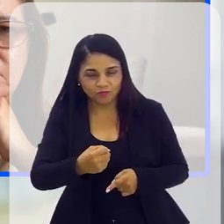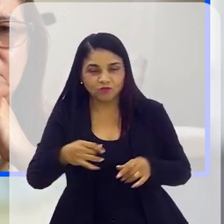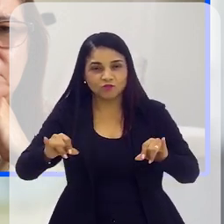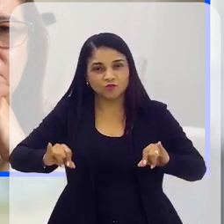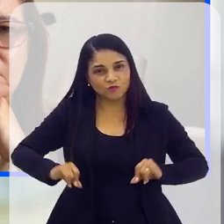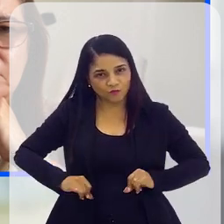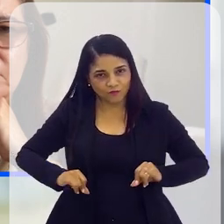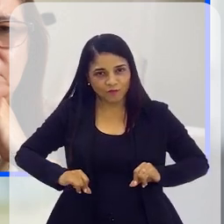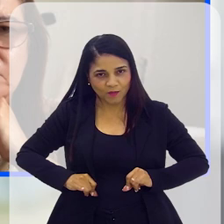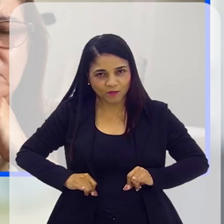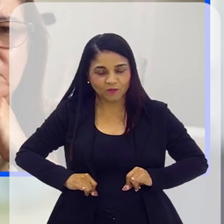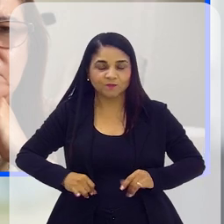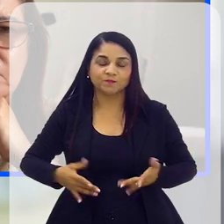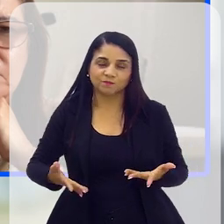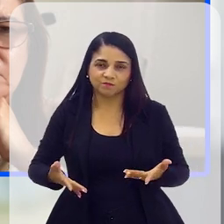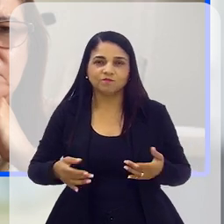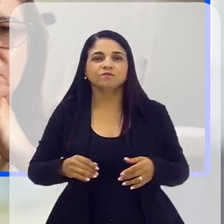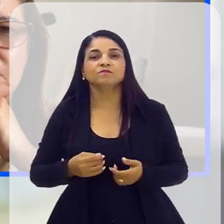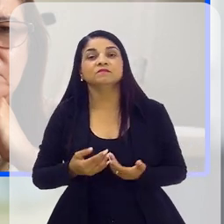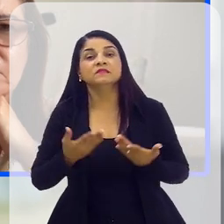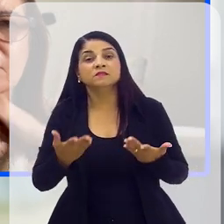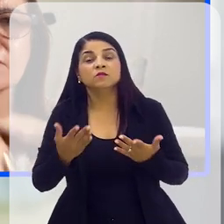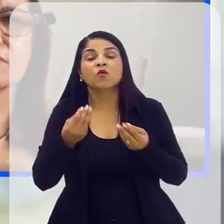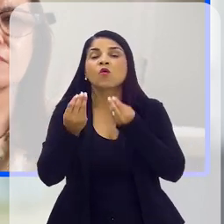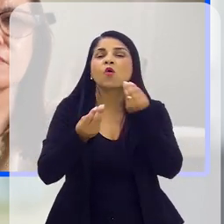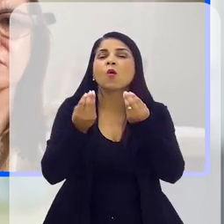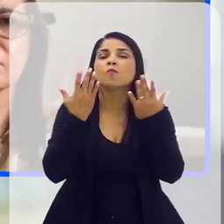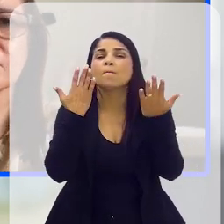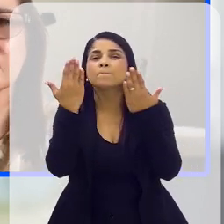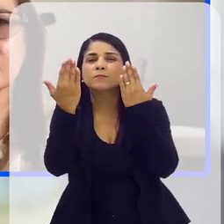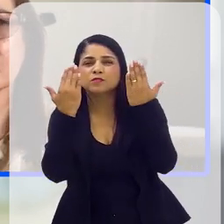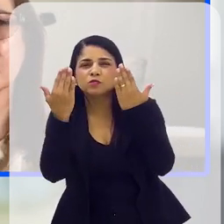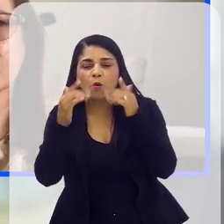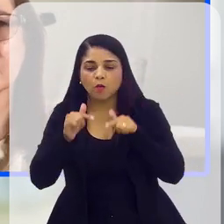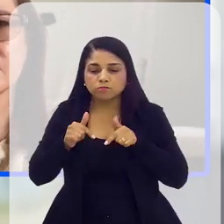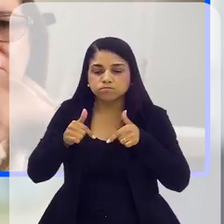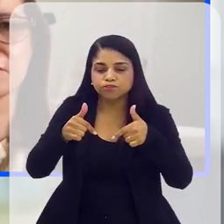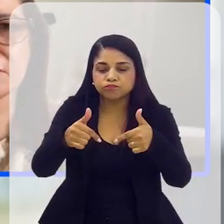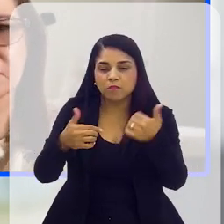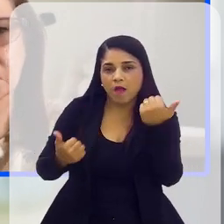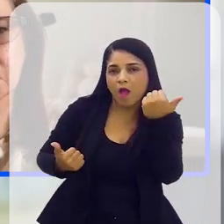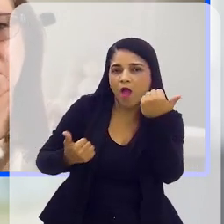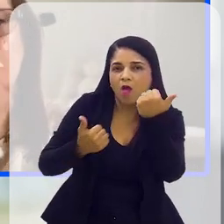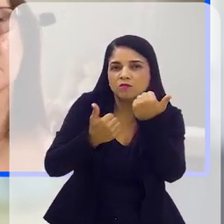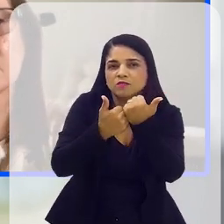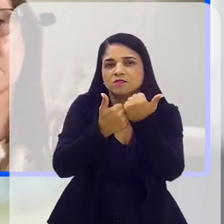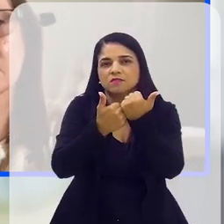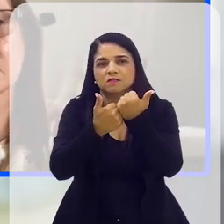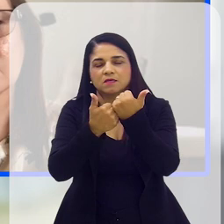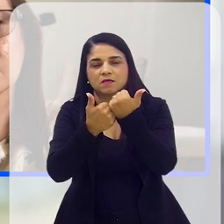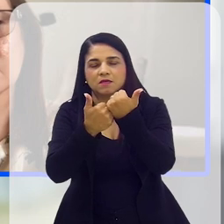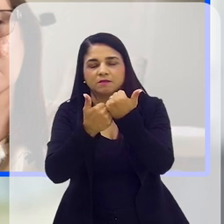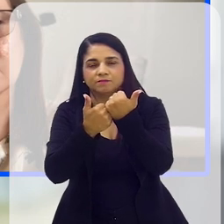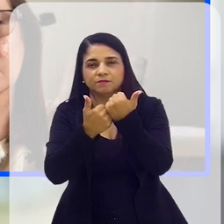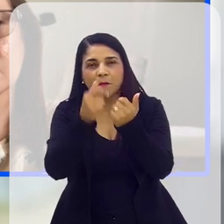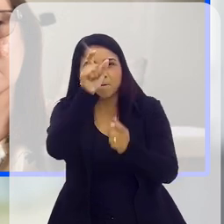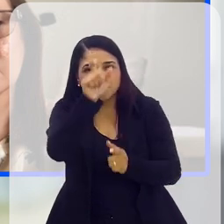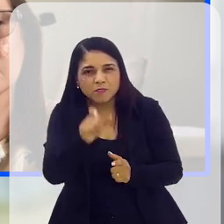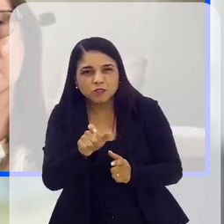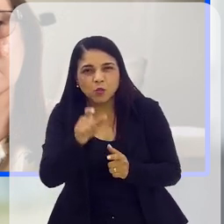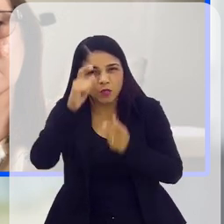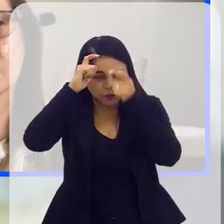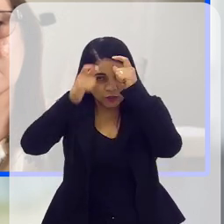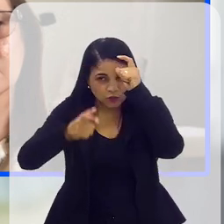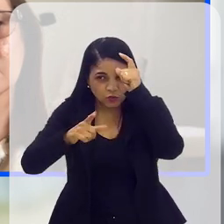sofrimento grave, como eu gosto de falar. E como que os psicólogos, eles podem atuar aí no auxílio a quem já tem algum tipo de